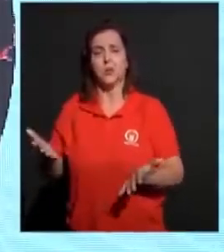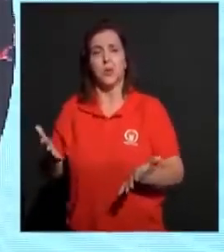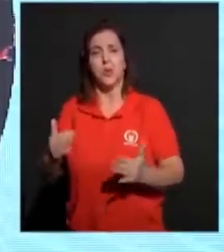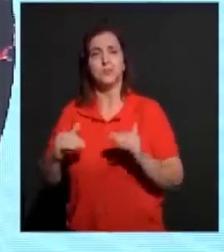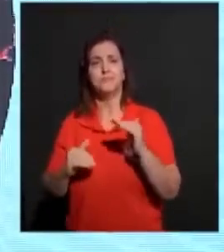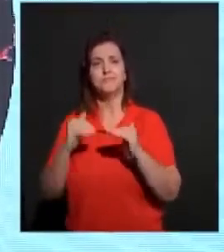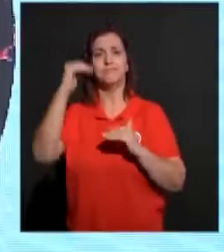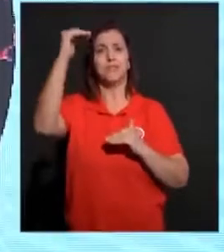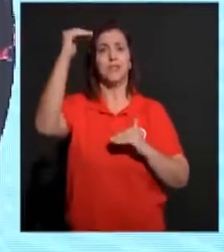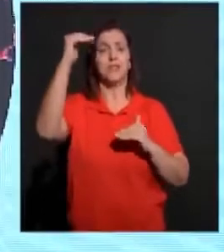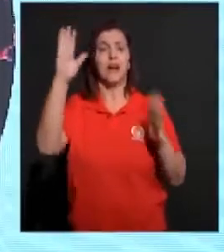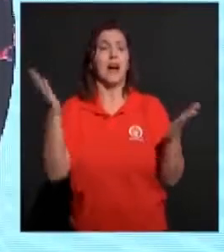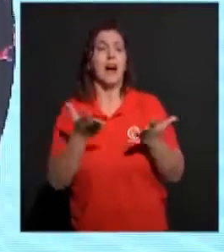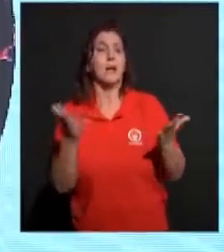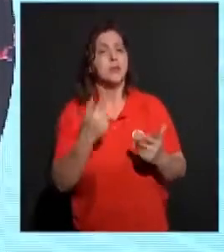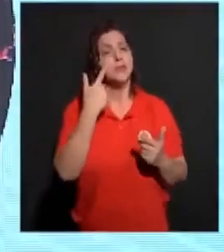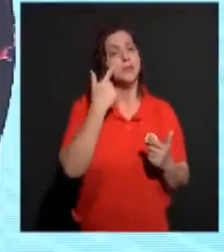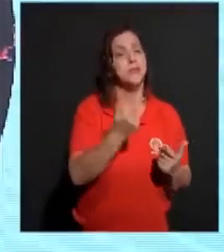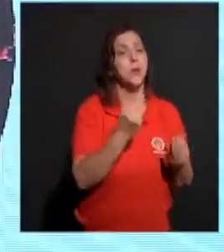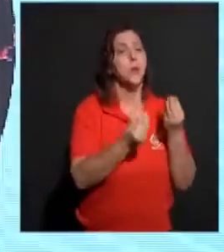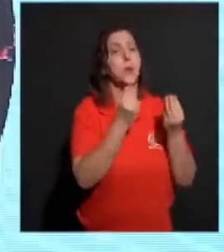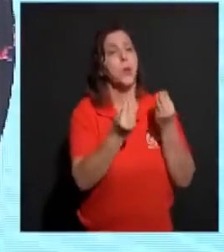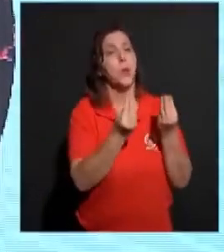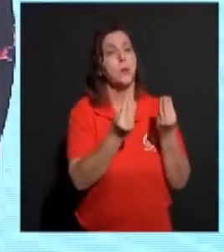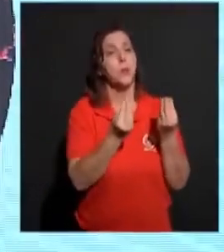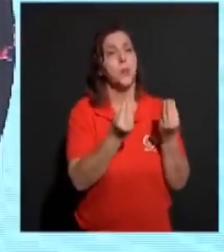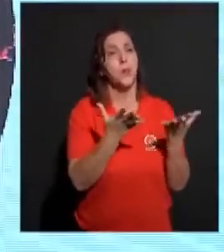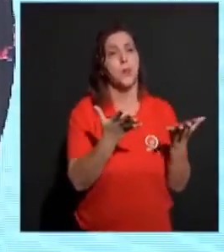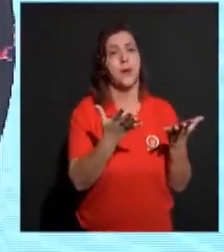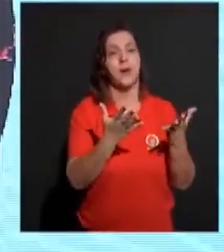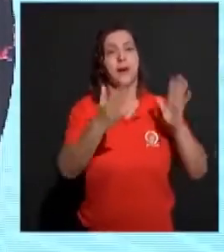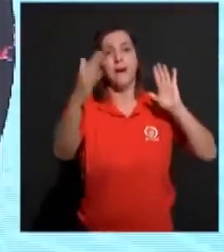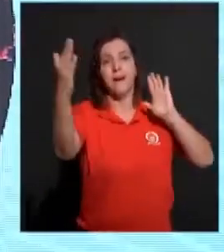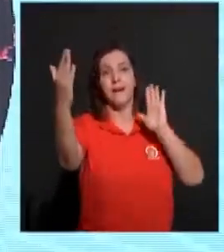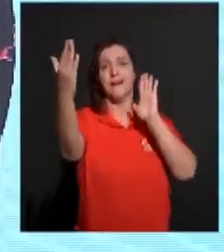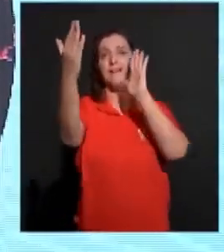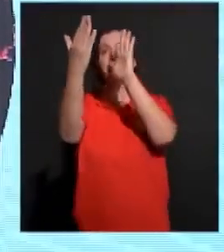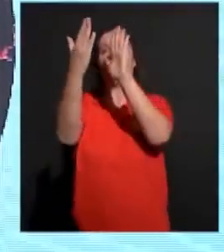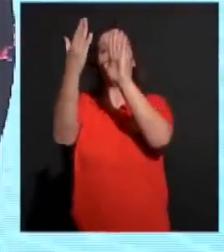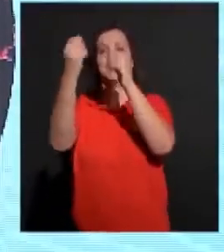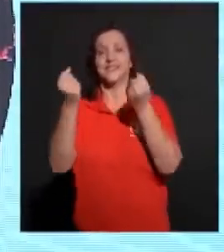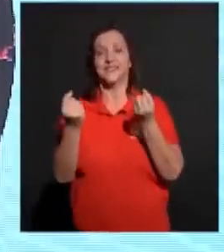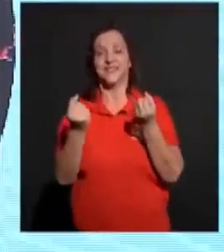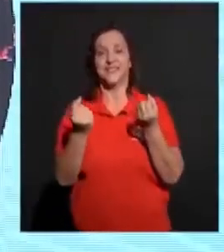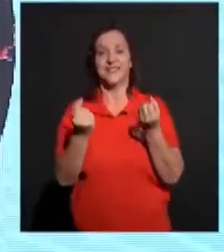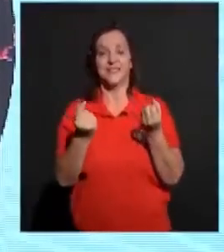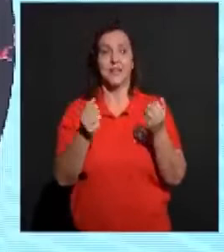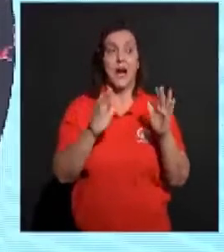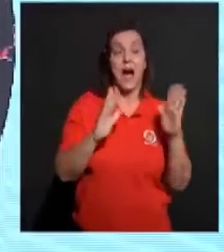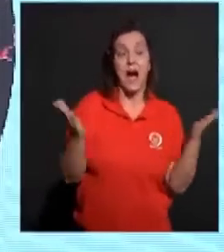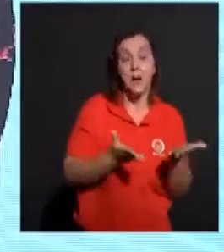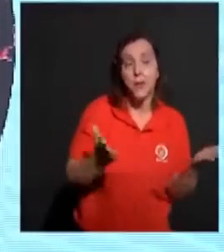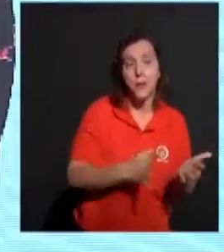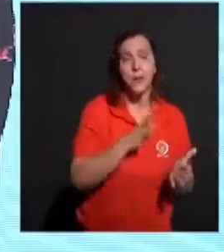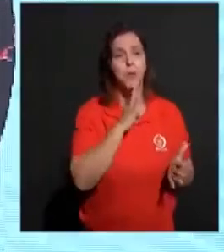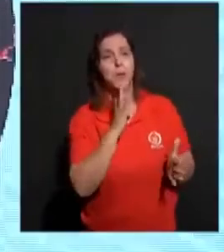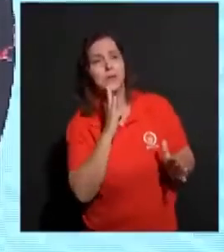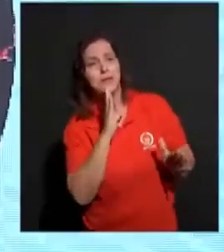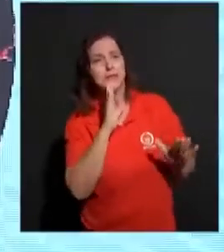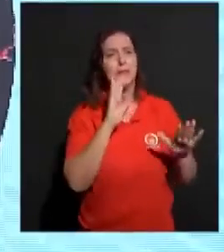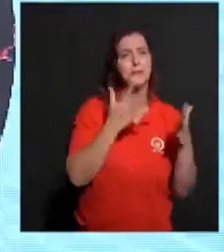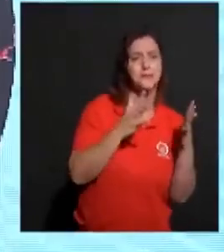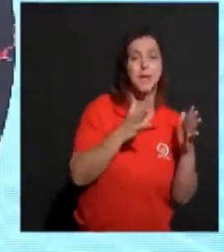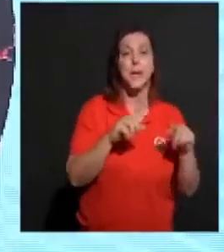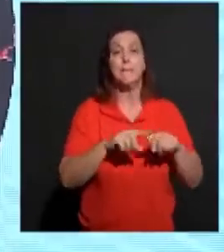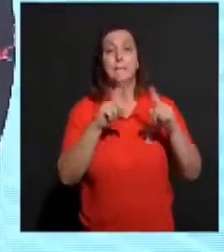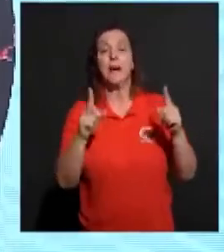um espelho em enigma, mas veremos face a face. Agora conheço em partes, mas então conhecerei